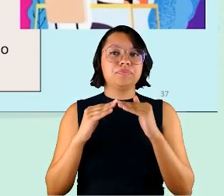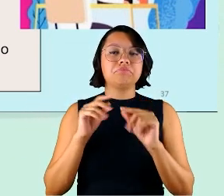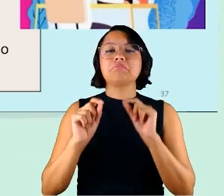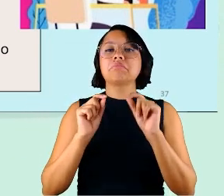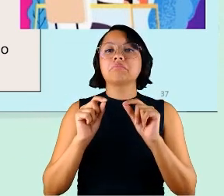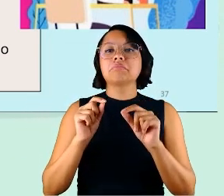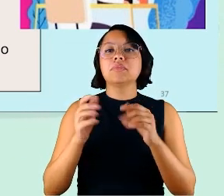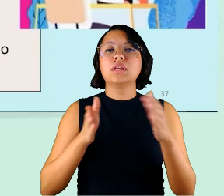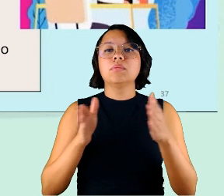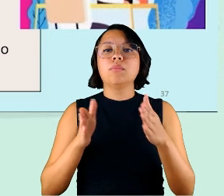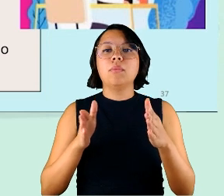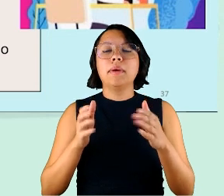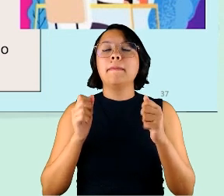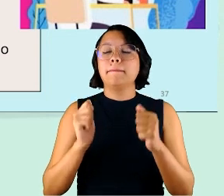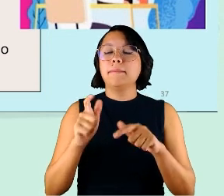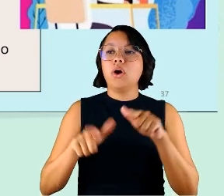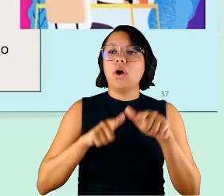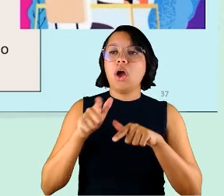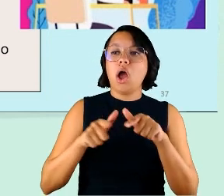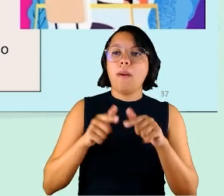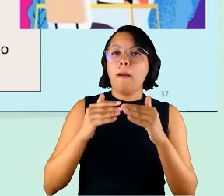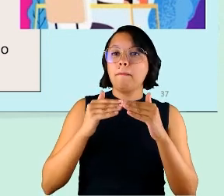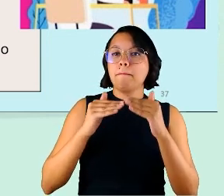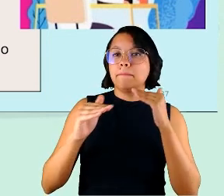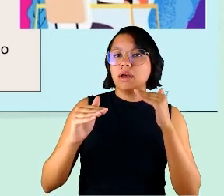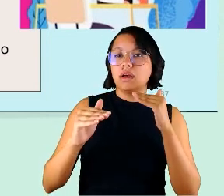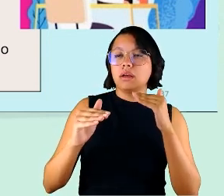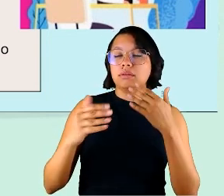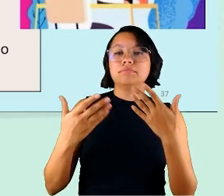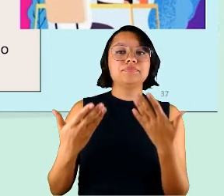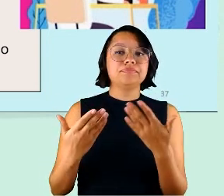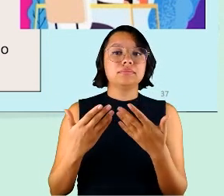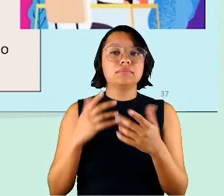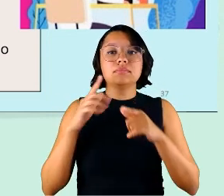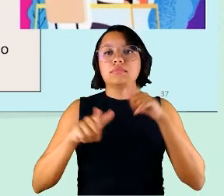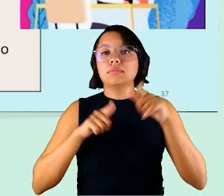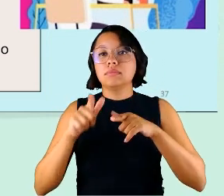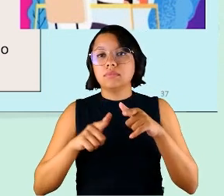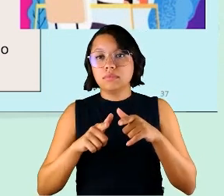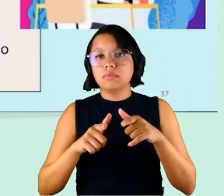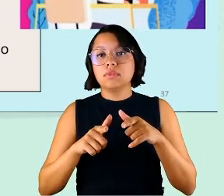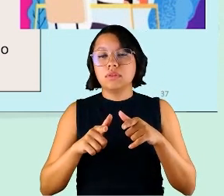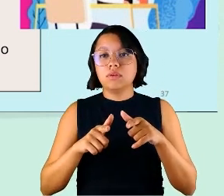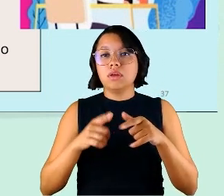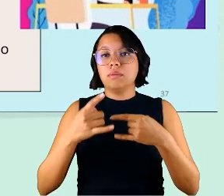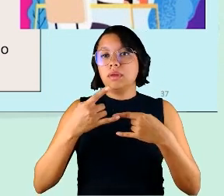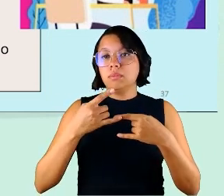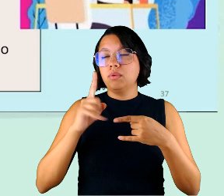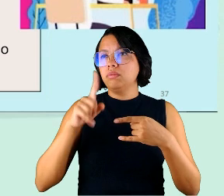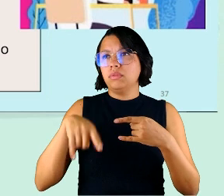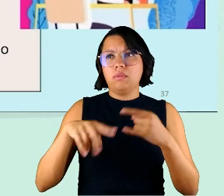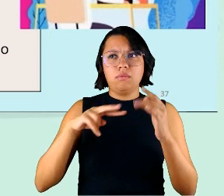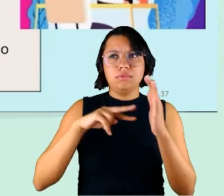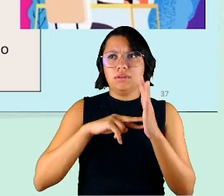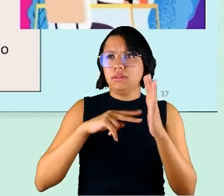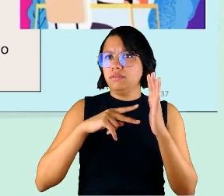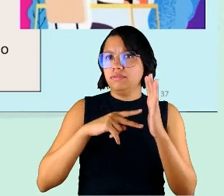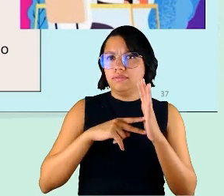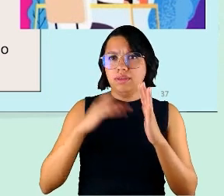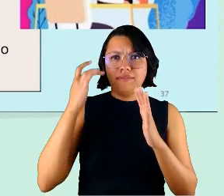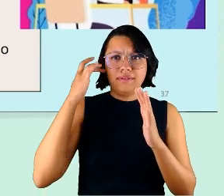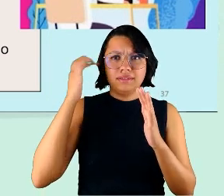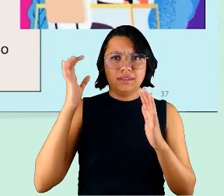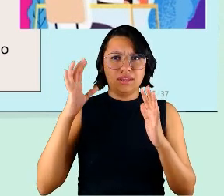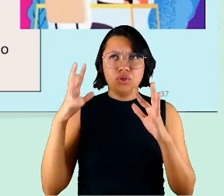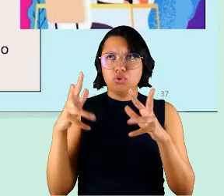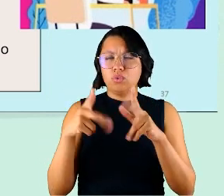momentos elas podem trabalhar de modo assíncrono então o trabalho remoto não é sinônimo de flexibilidade de